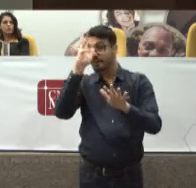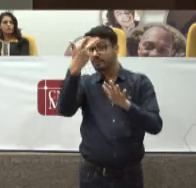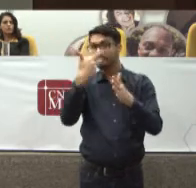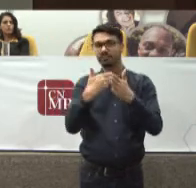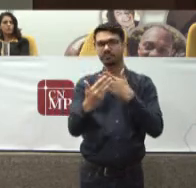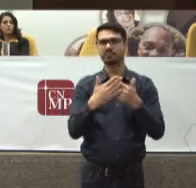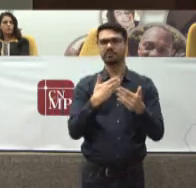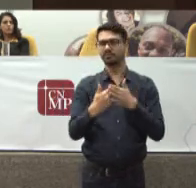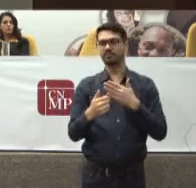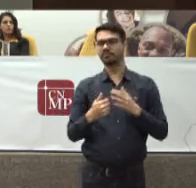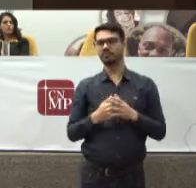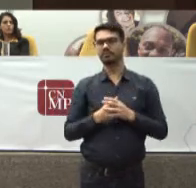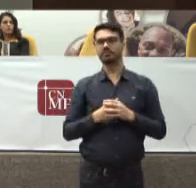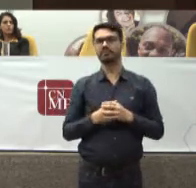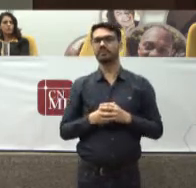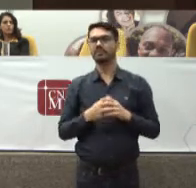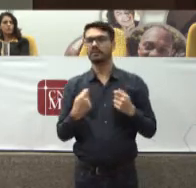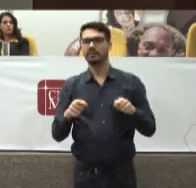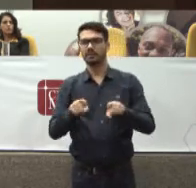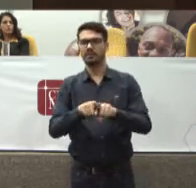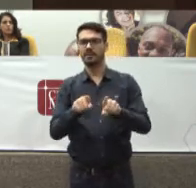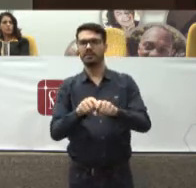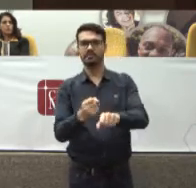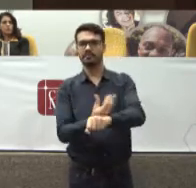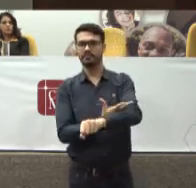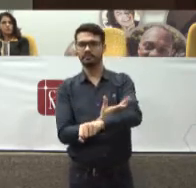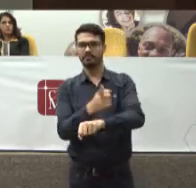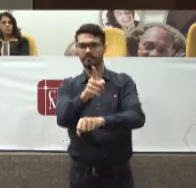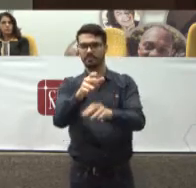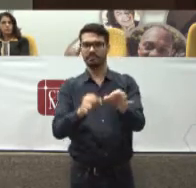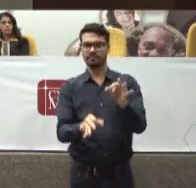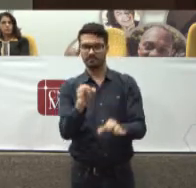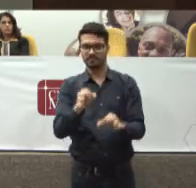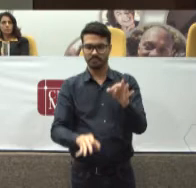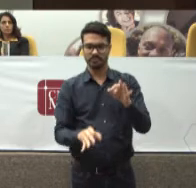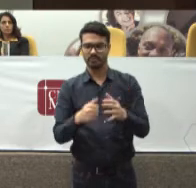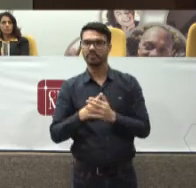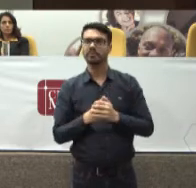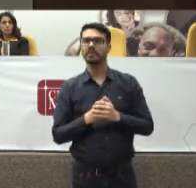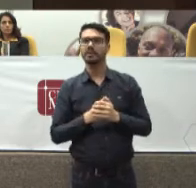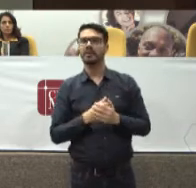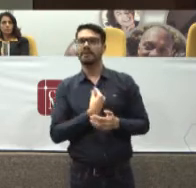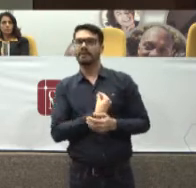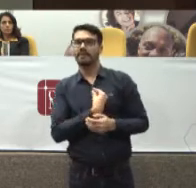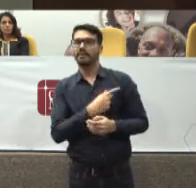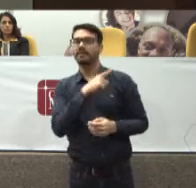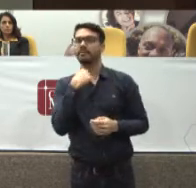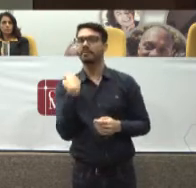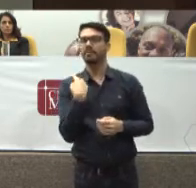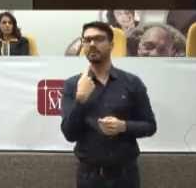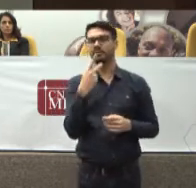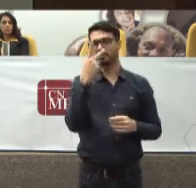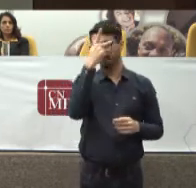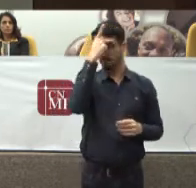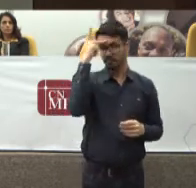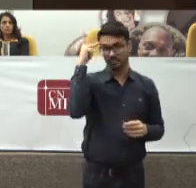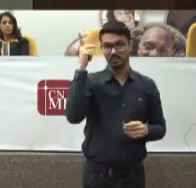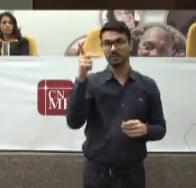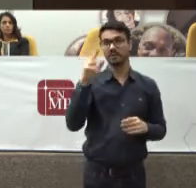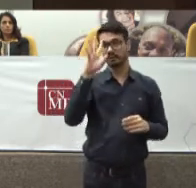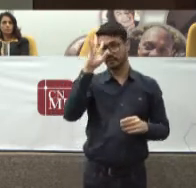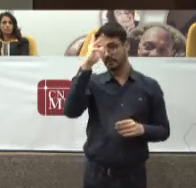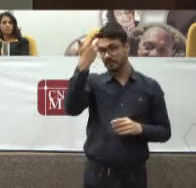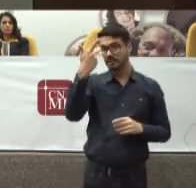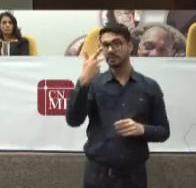Ou uma solução Emocional O juiz não está decidindo Sobre vida e morte Das pessoas O juiz está decidindo